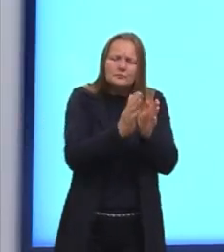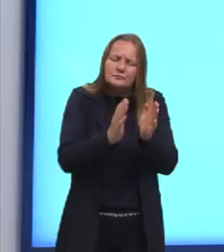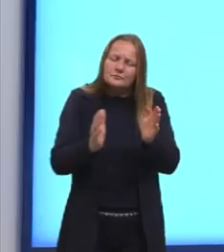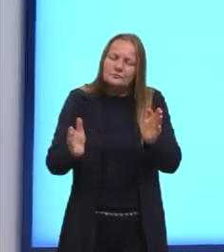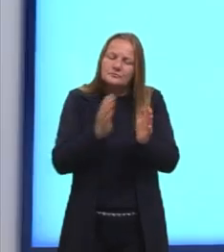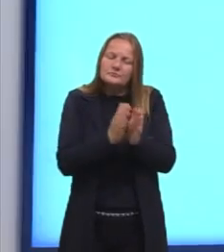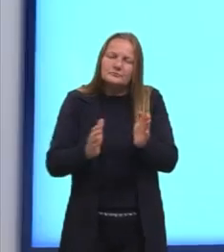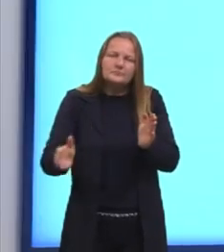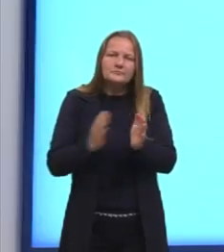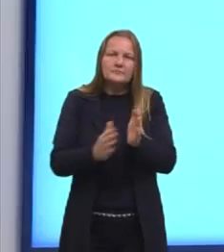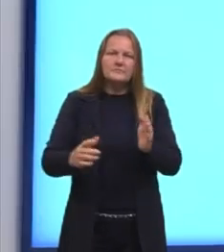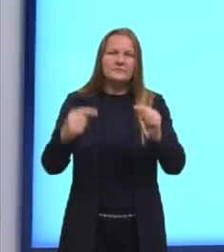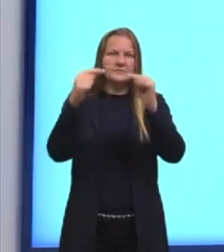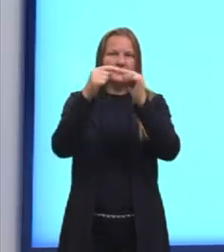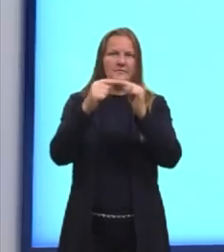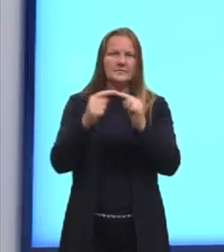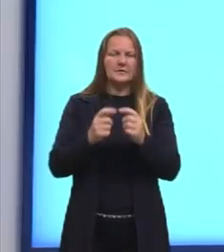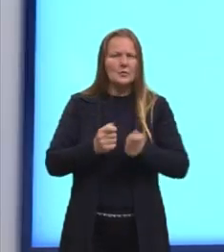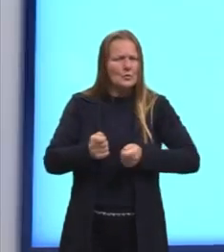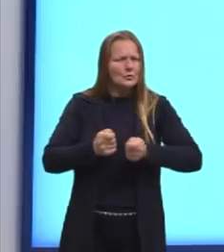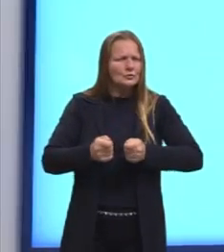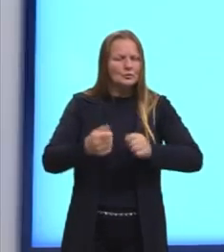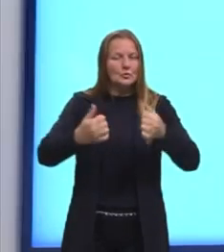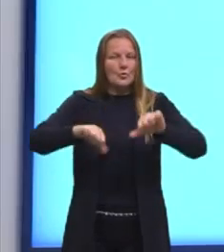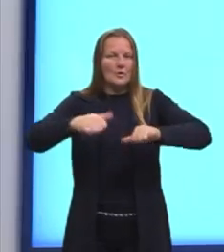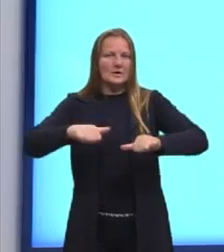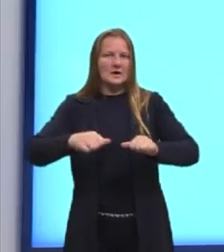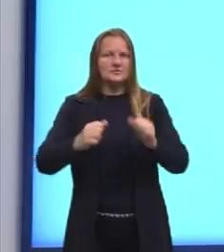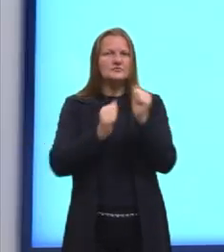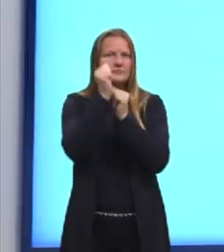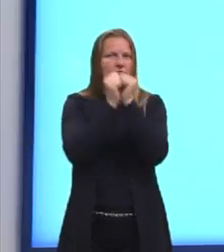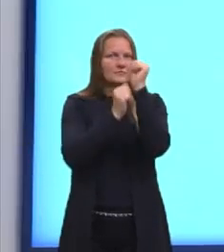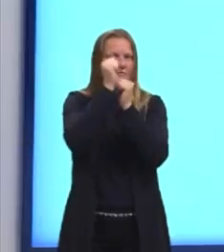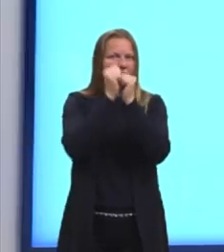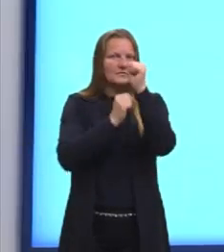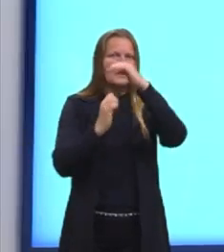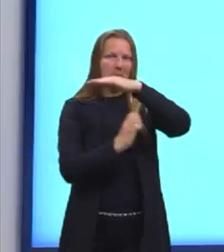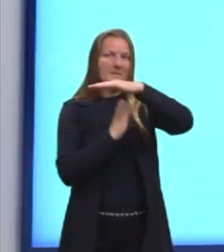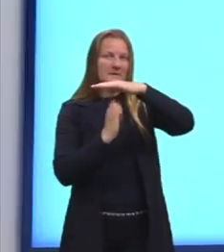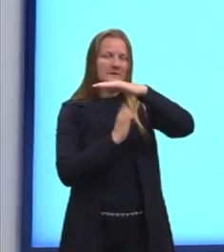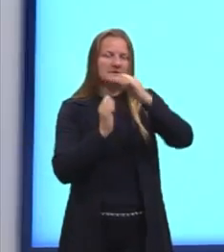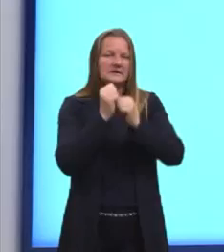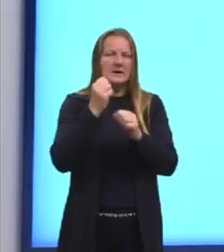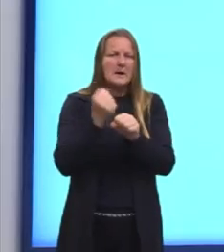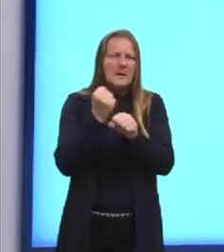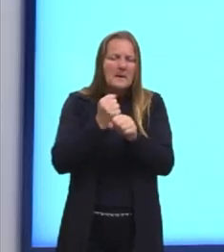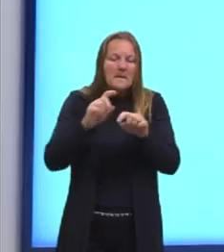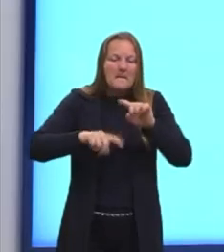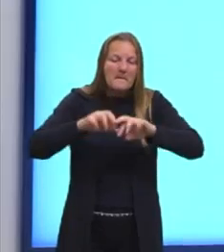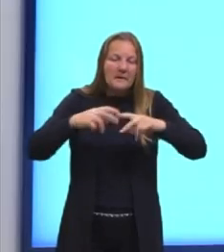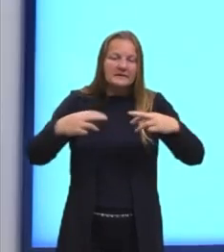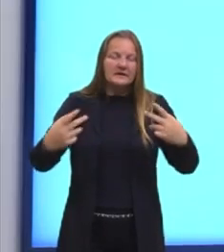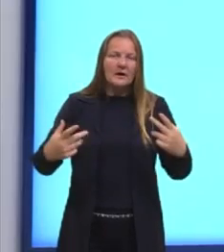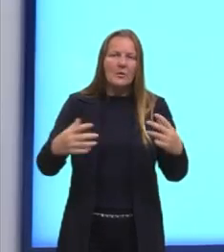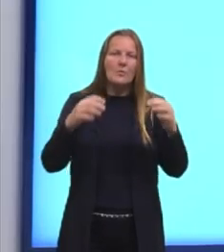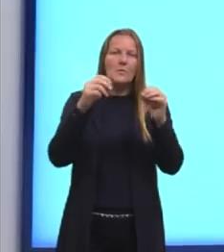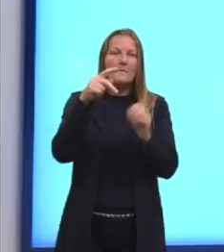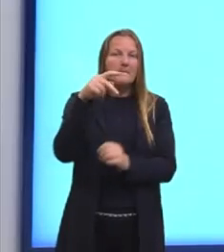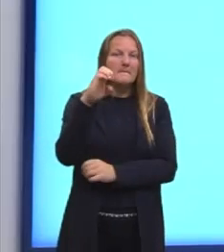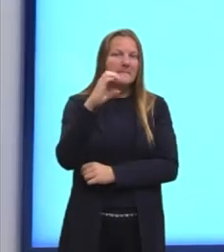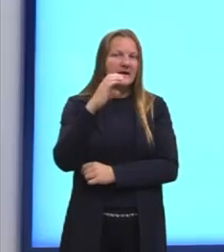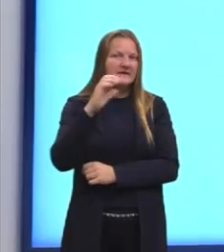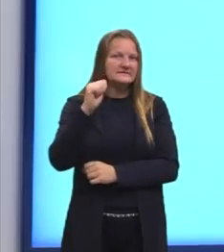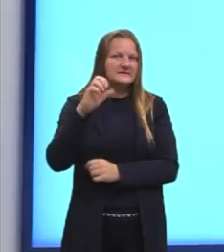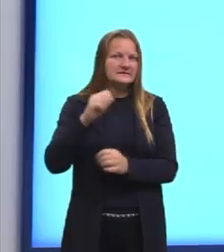De acordo com o controle de qualidade da fábrica, as peças produzidas devem seguir um padrão.